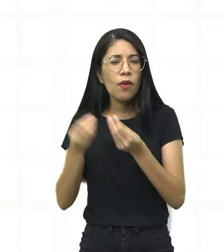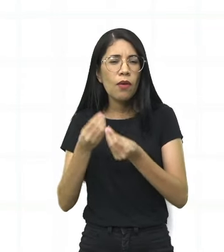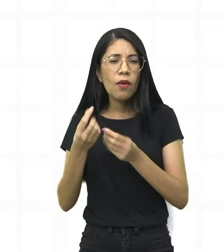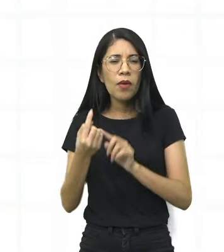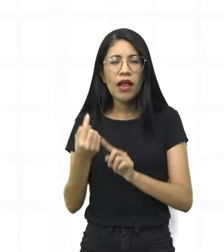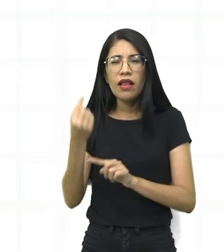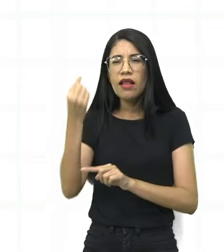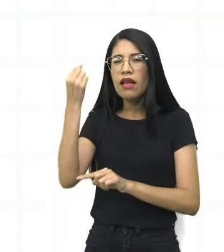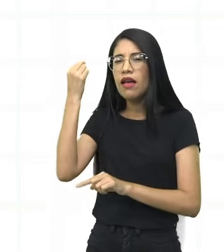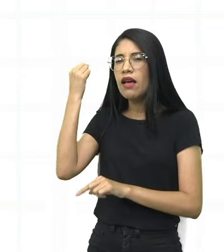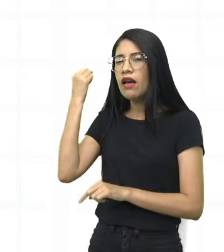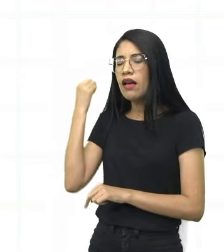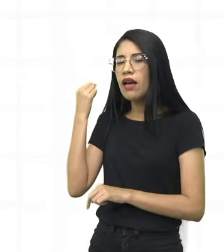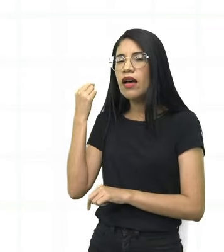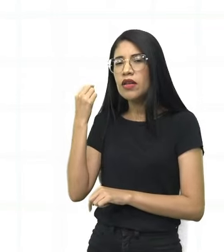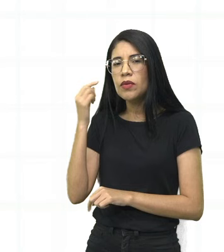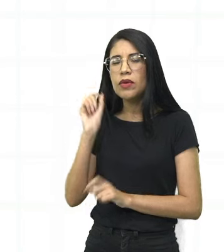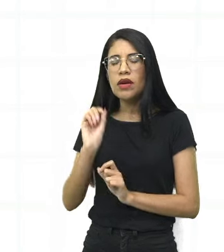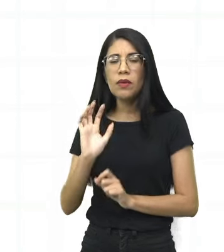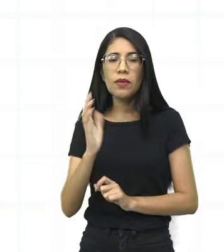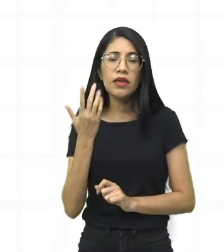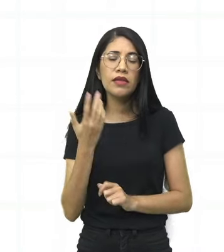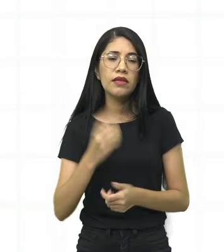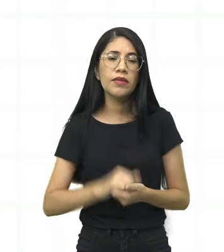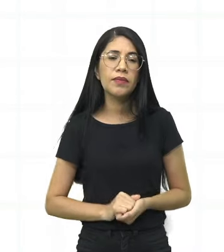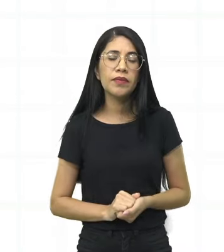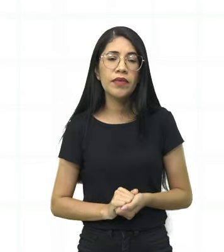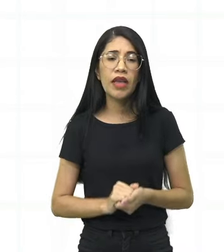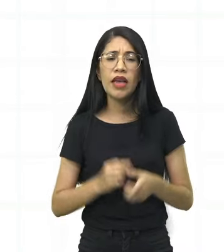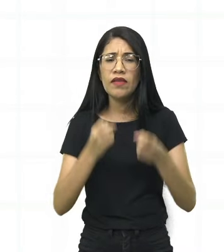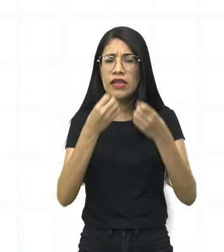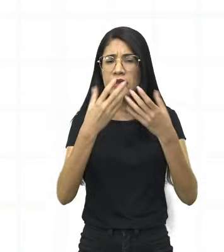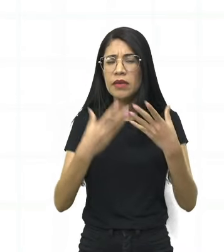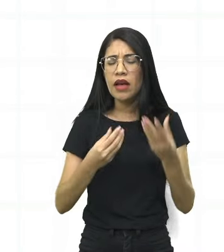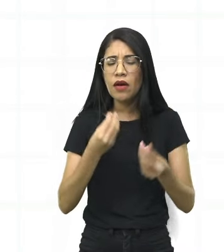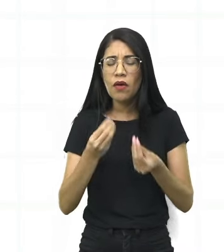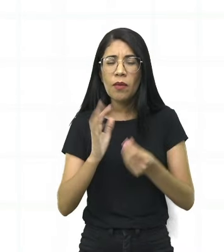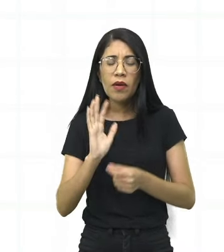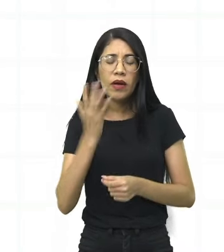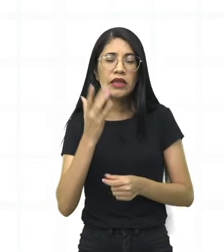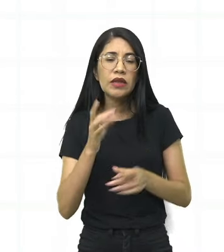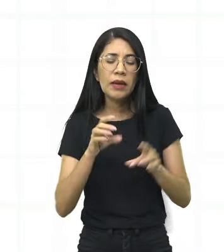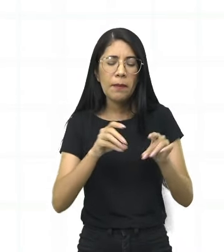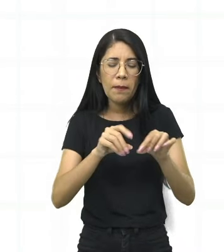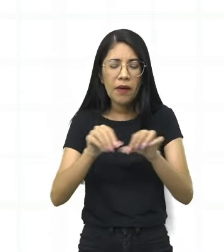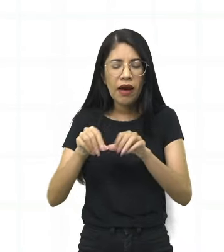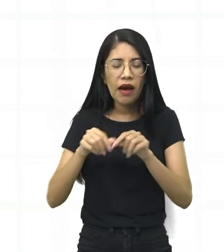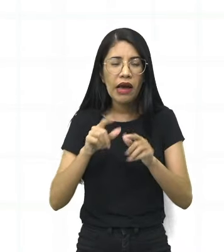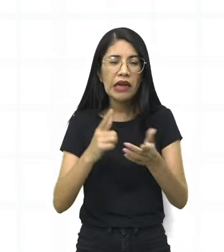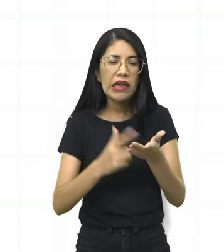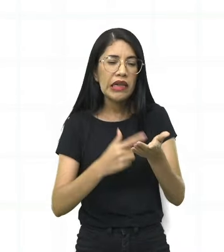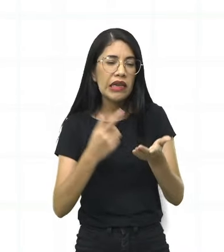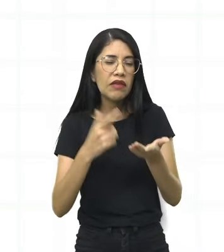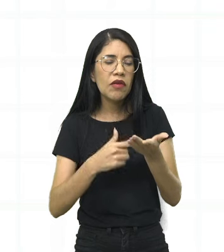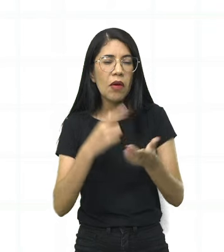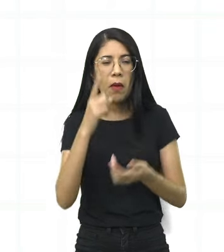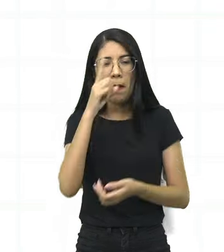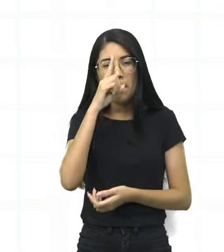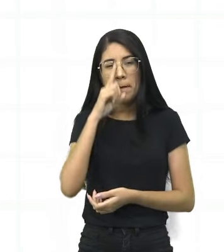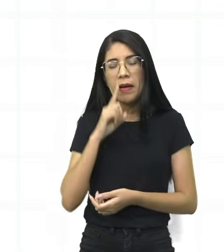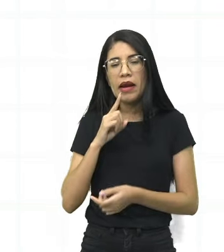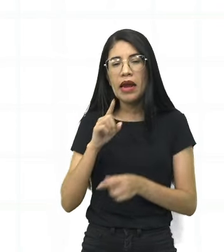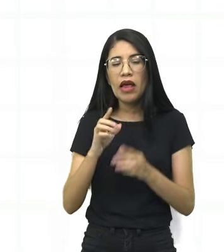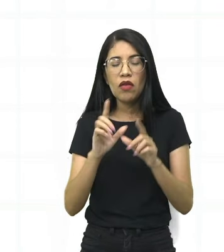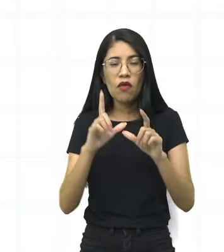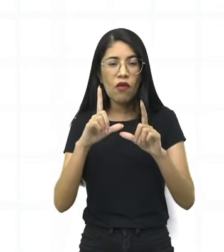A uma recordação. Aí ele vai ali dizendo como é que era. Que havia poeira, livros amarelados, fotos